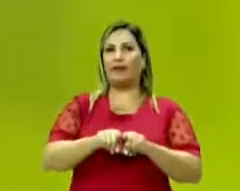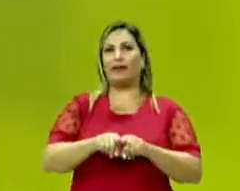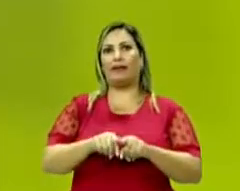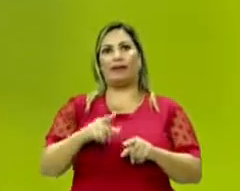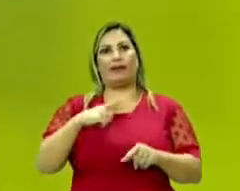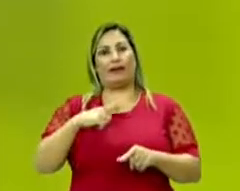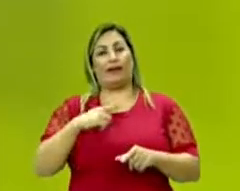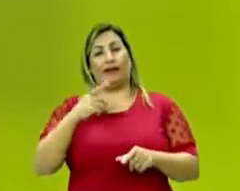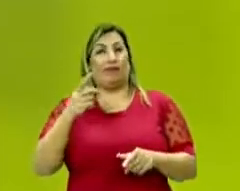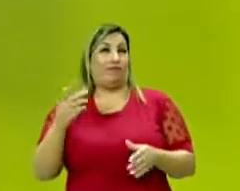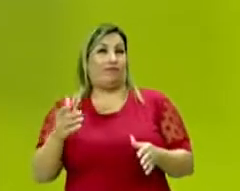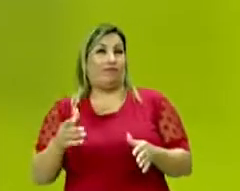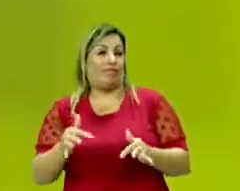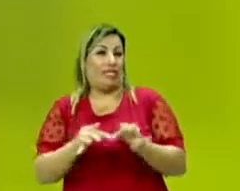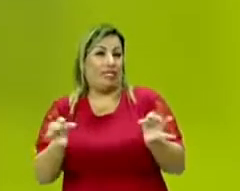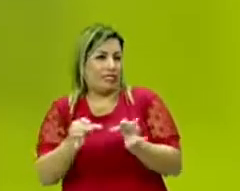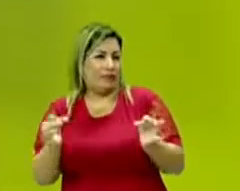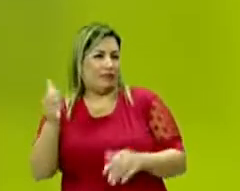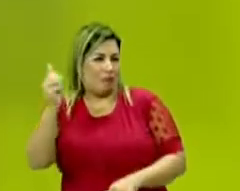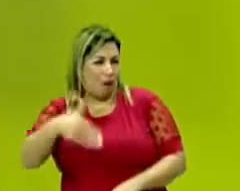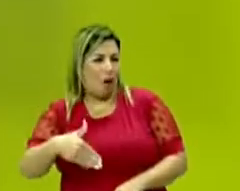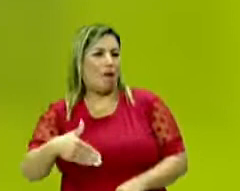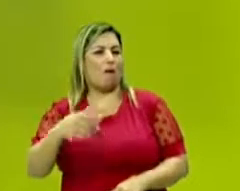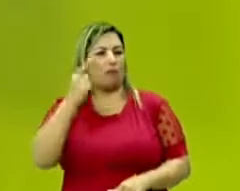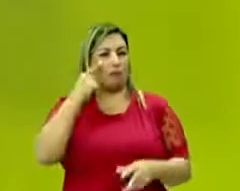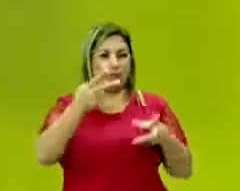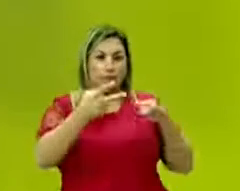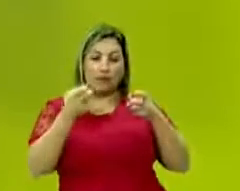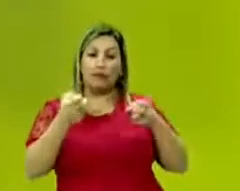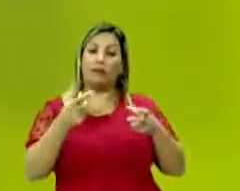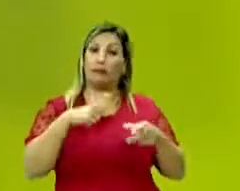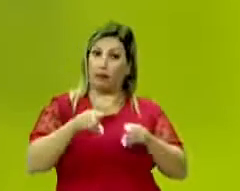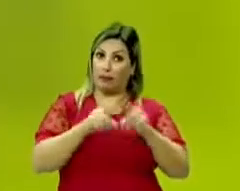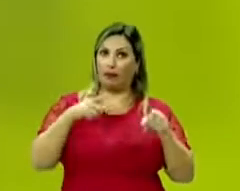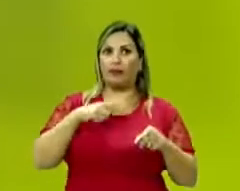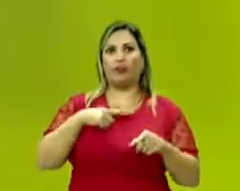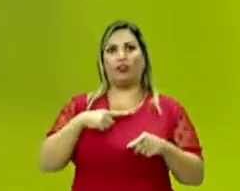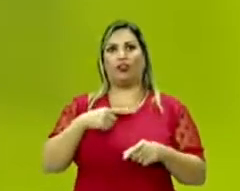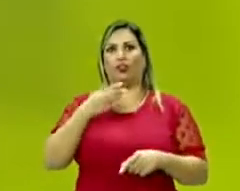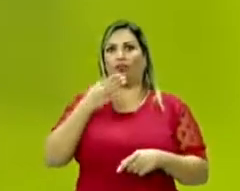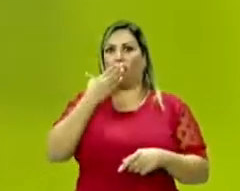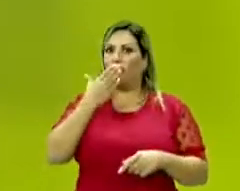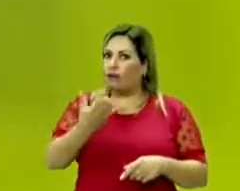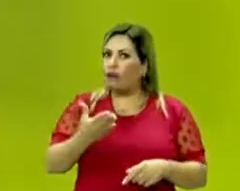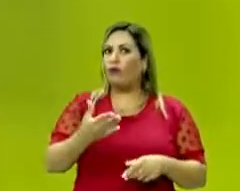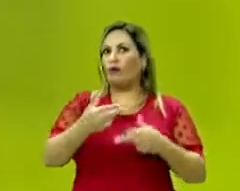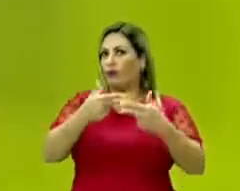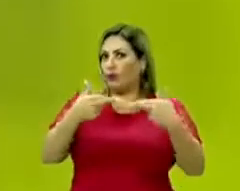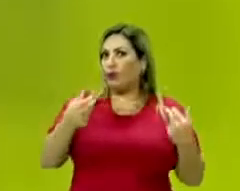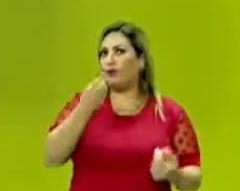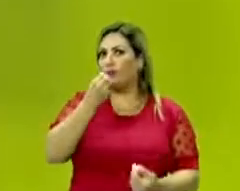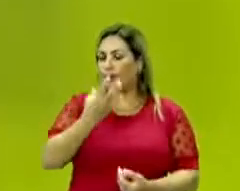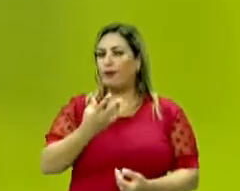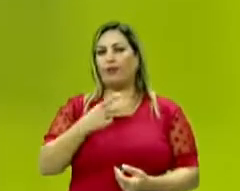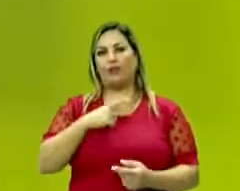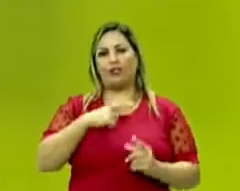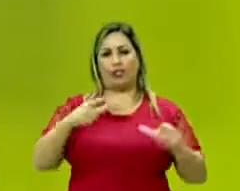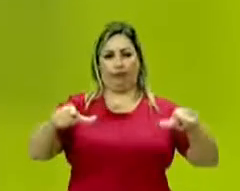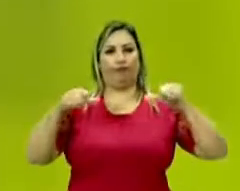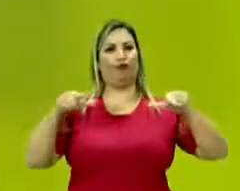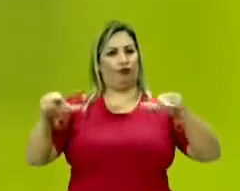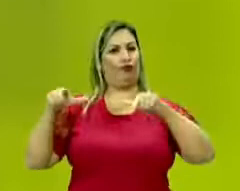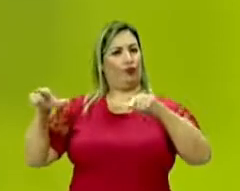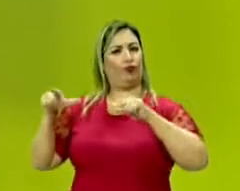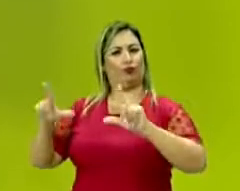até mesmo empobrecida do ponto de vista material, mas que mantinha os seus privilégios, os seus títulos.